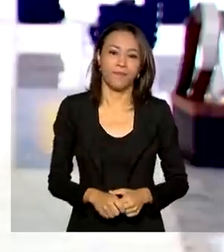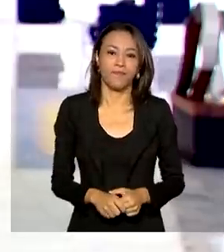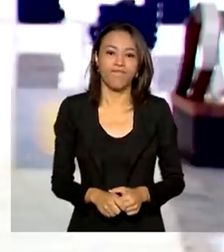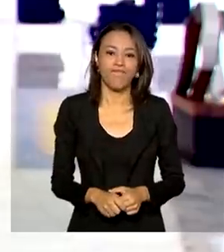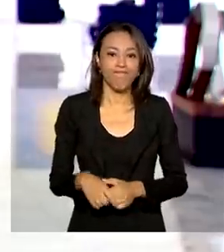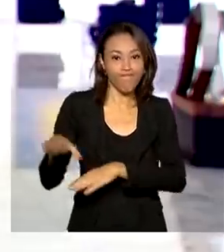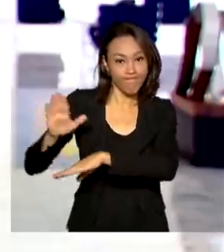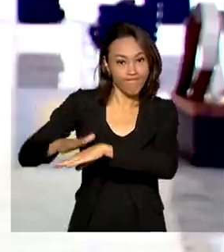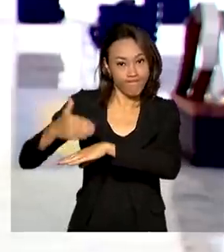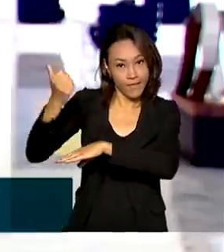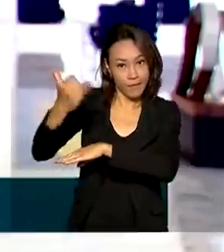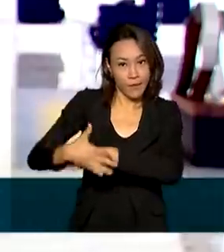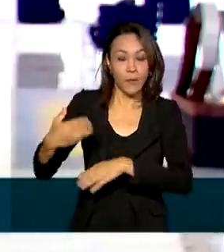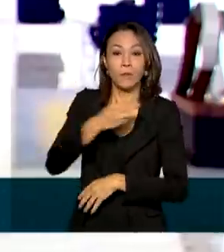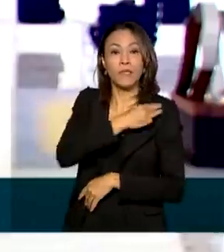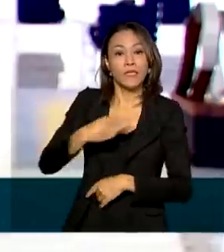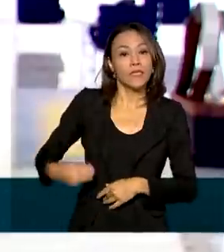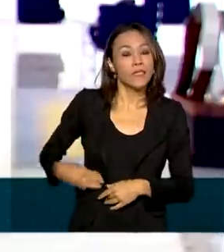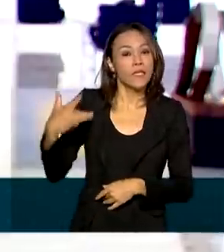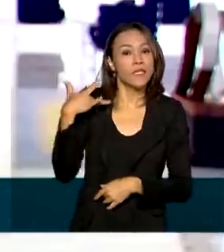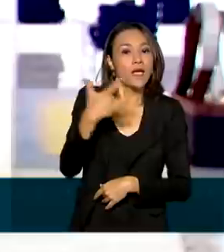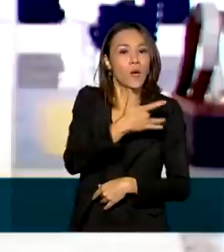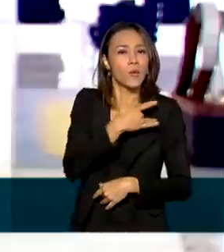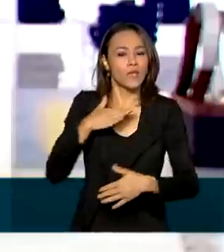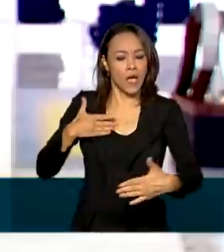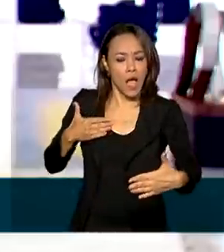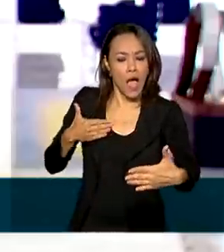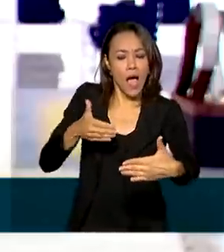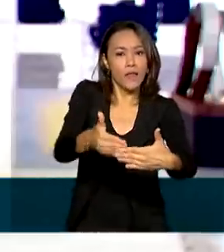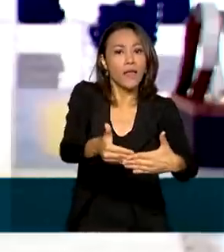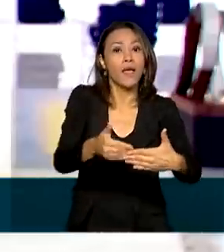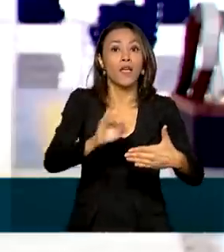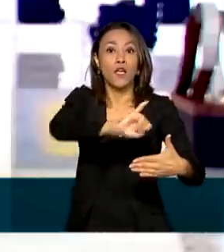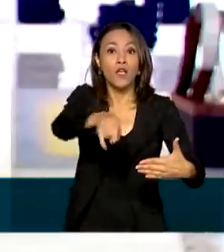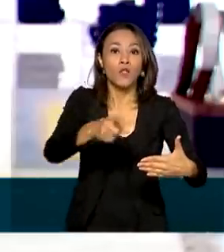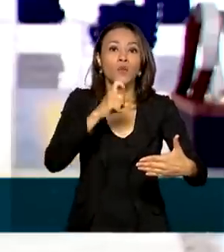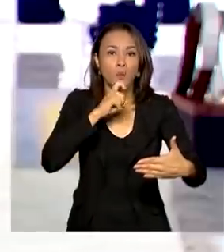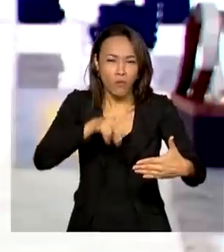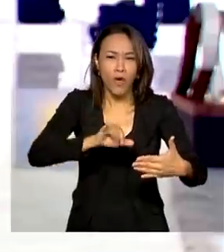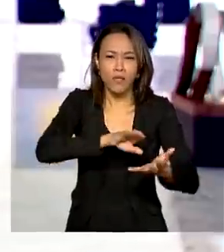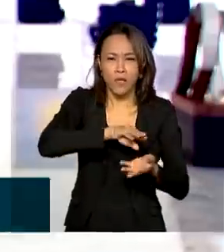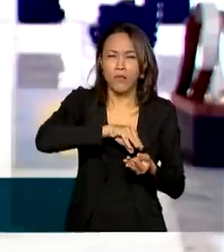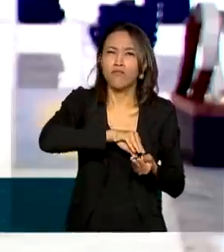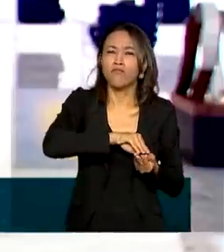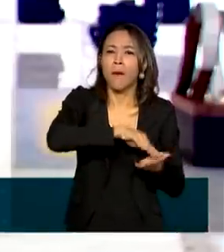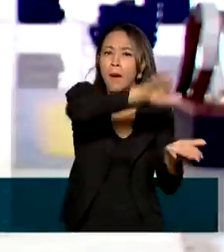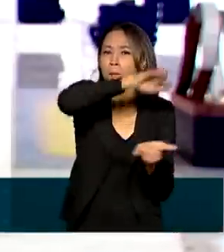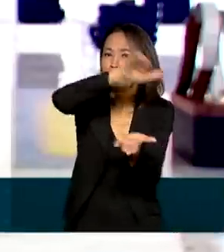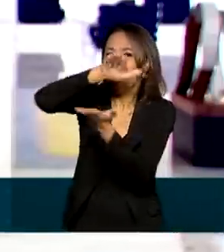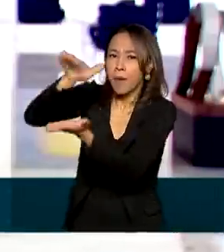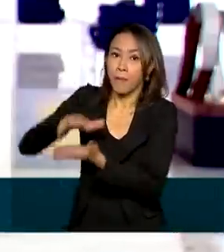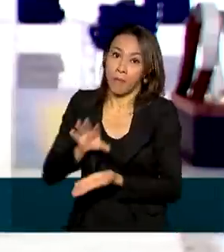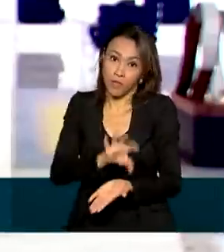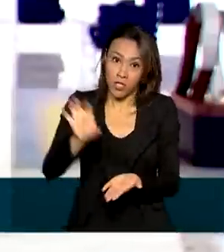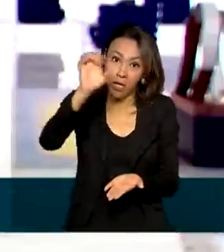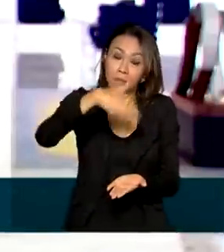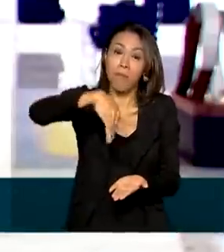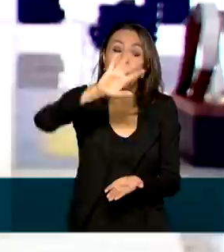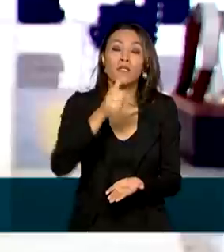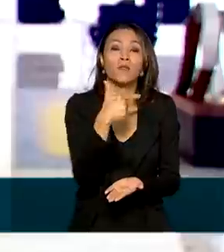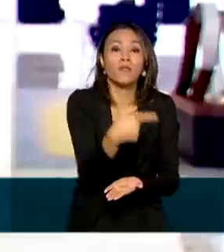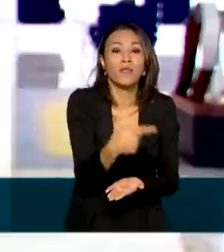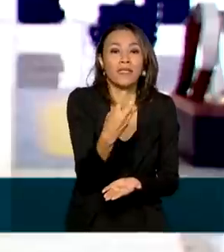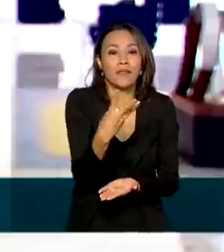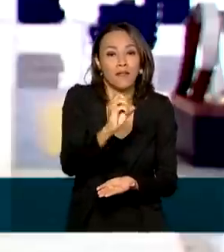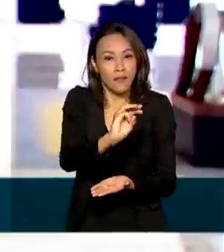Segundo o ministro da Saúde, Eduardo Pazuello, até julho serão distribuídas aos estados mais de 230 milhões de doses